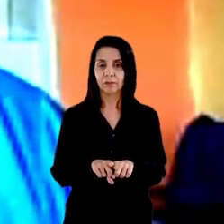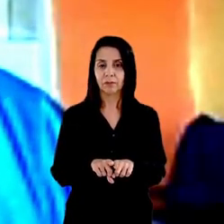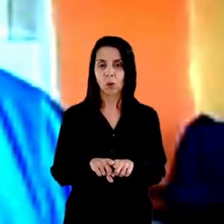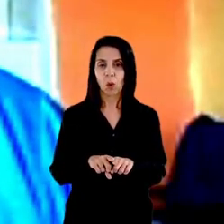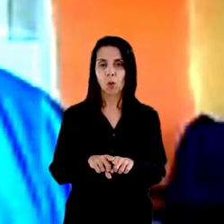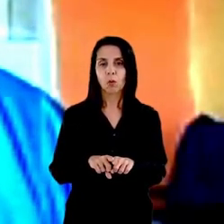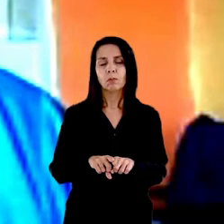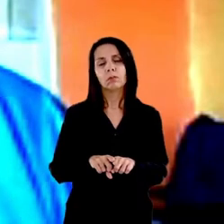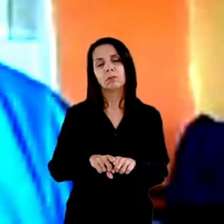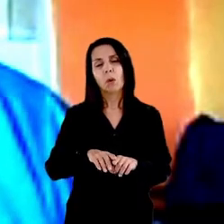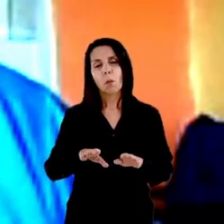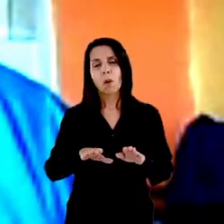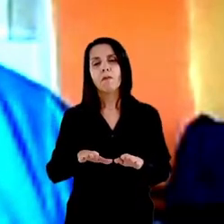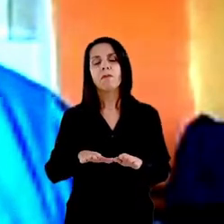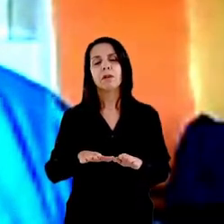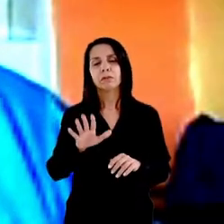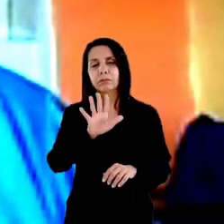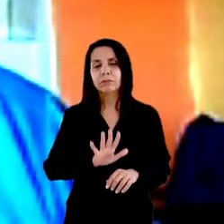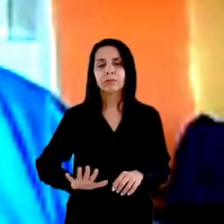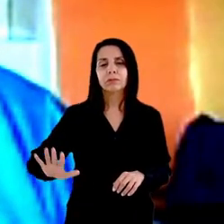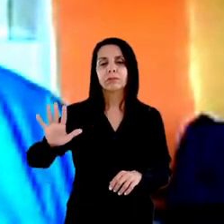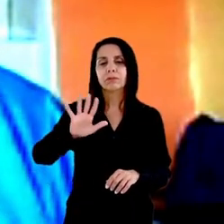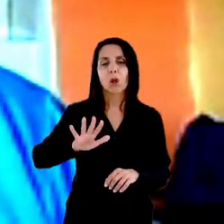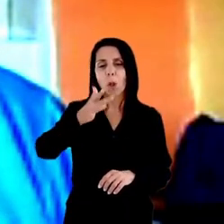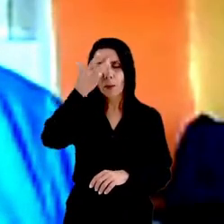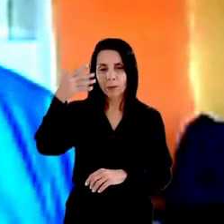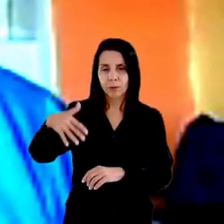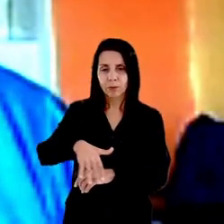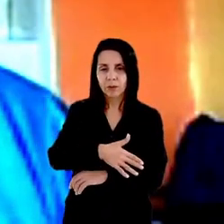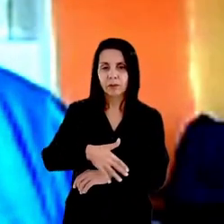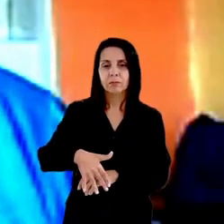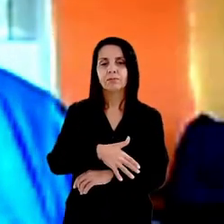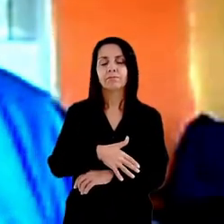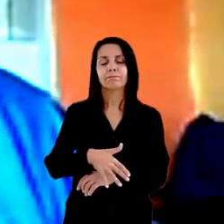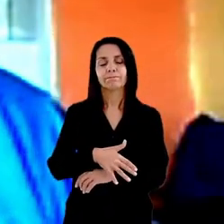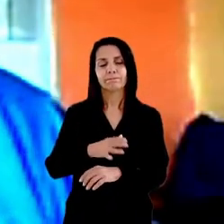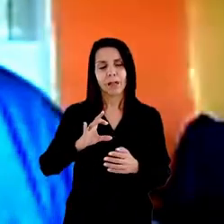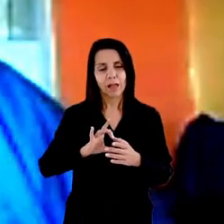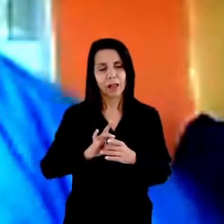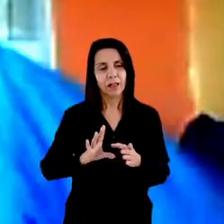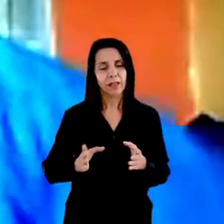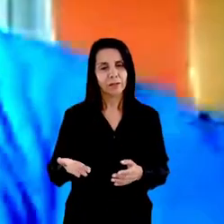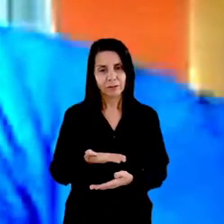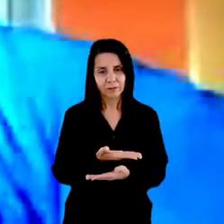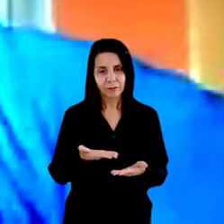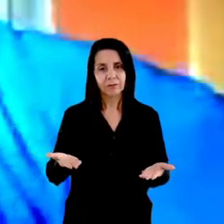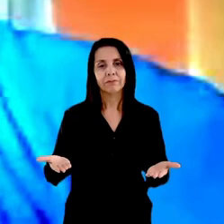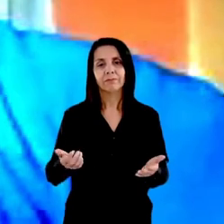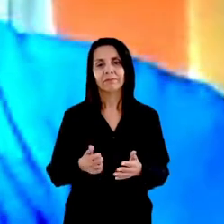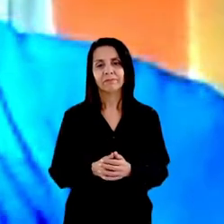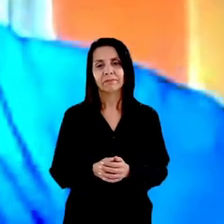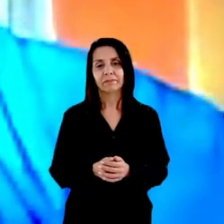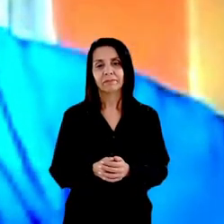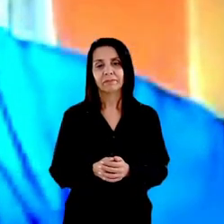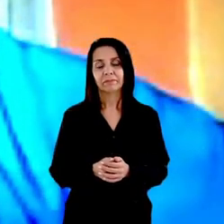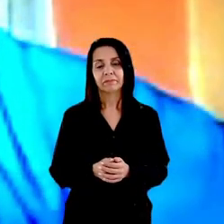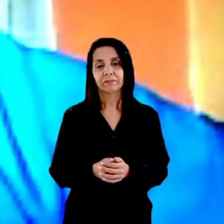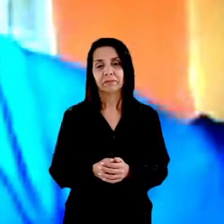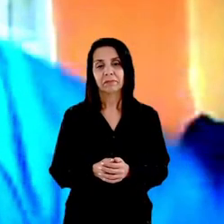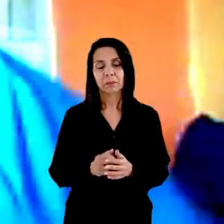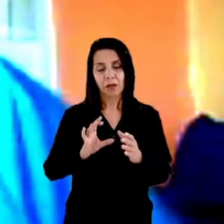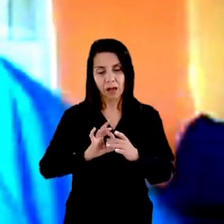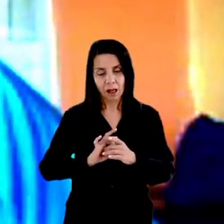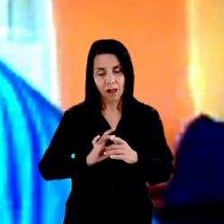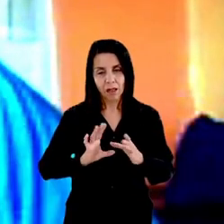da população em situação de rua à inteira disposição desse comitê desejar um bom trabalho a todos e naquilo que precisar da gente pode